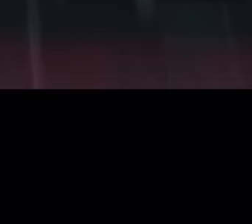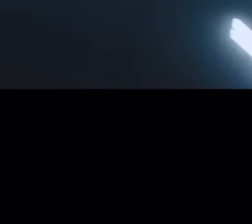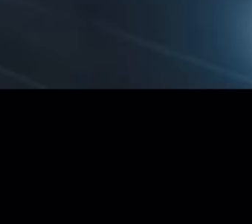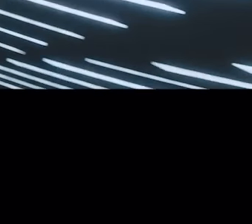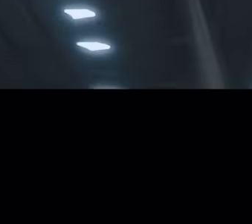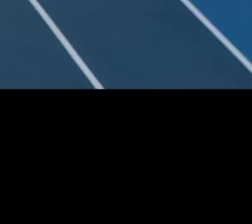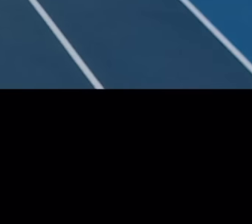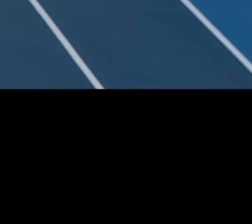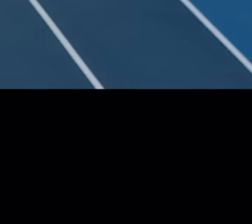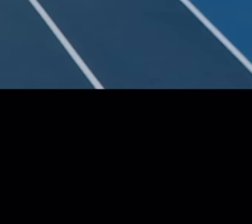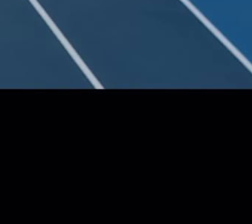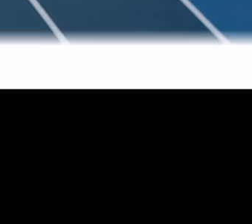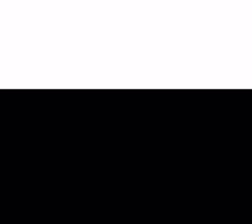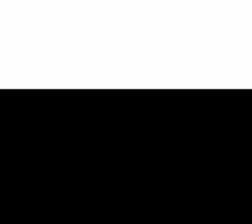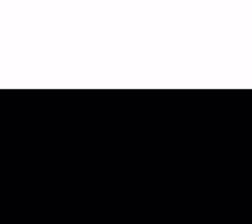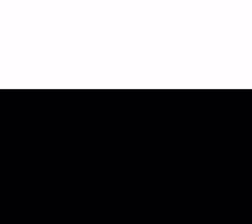negócio.